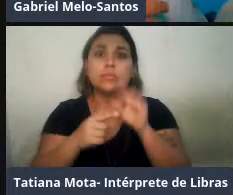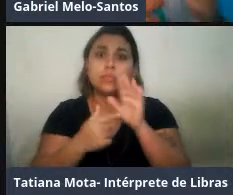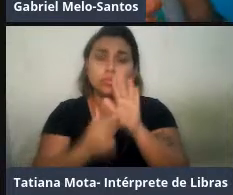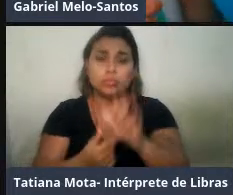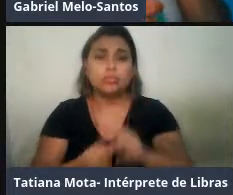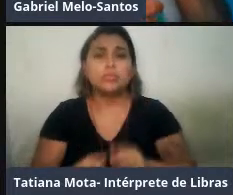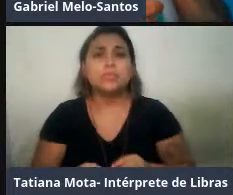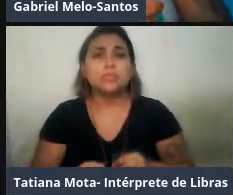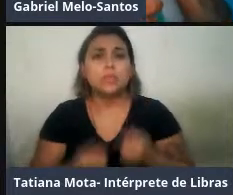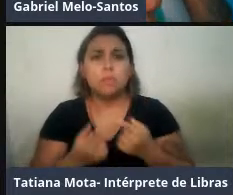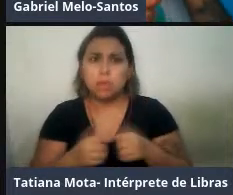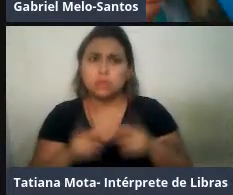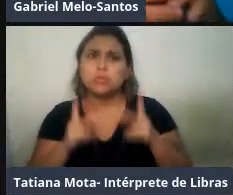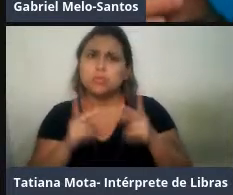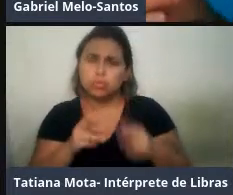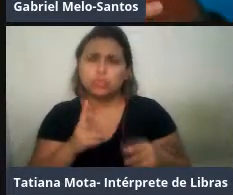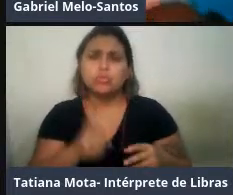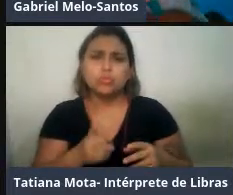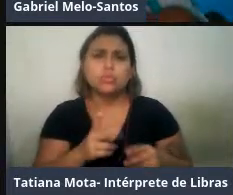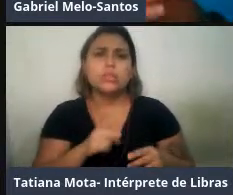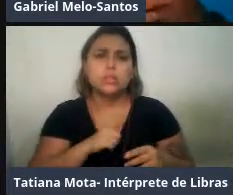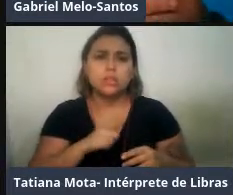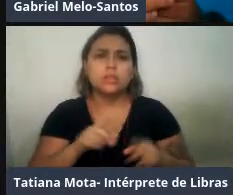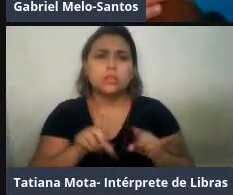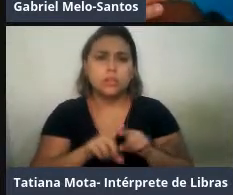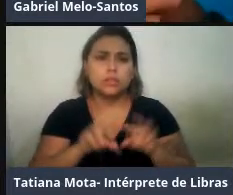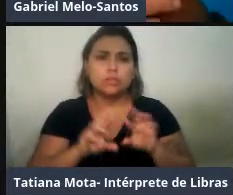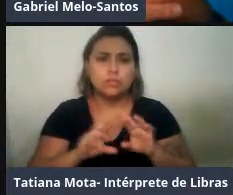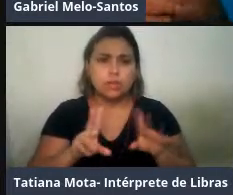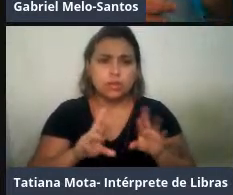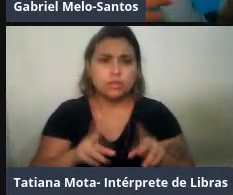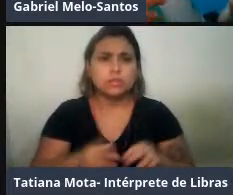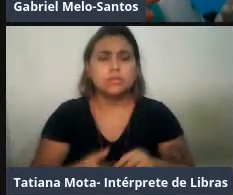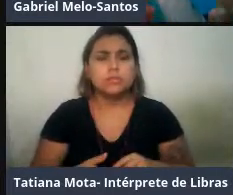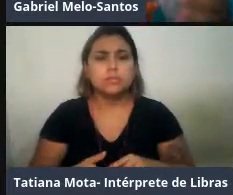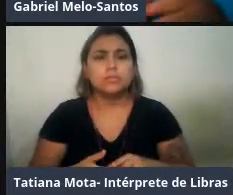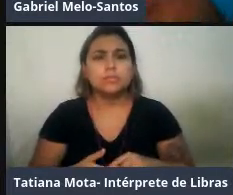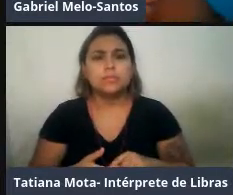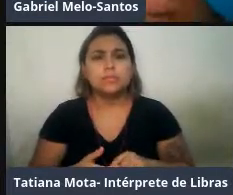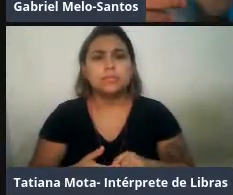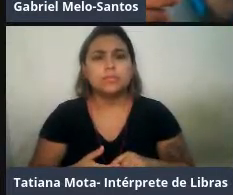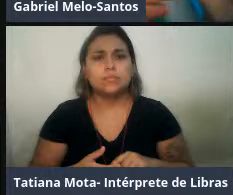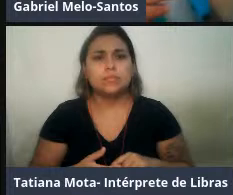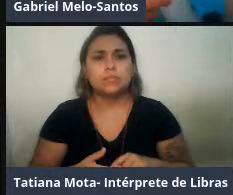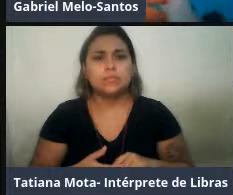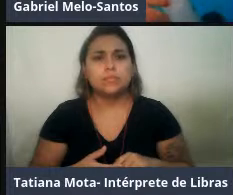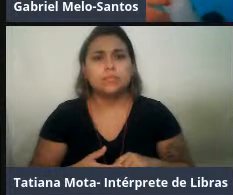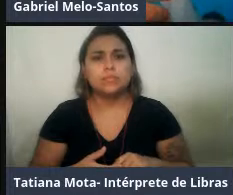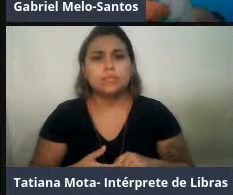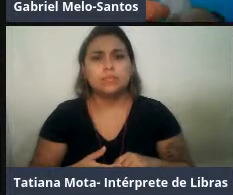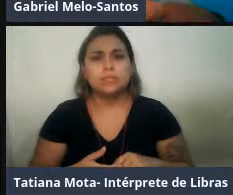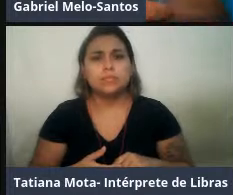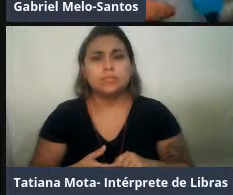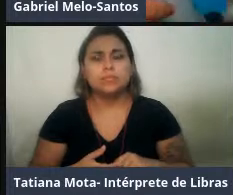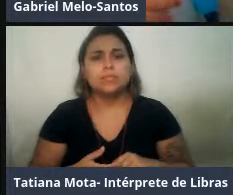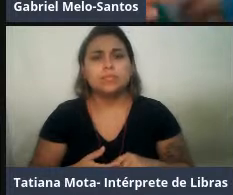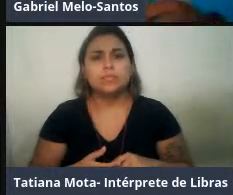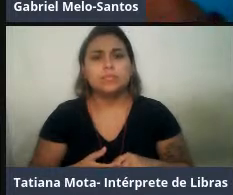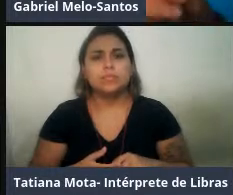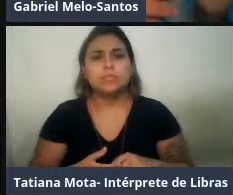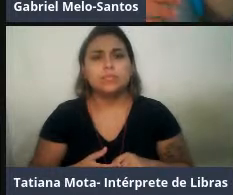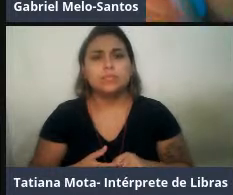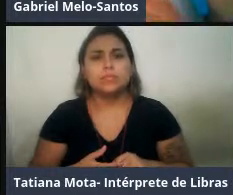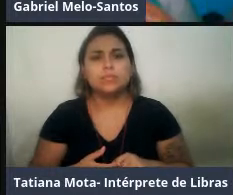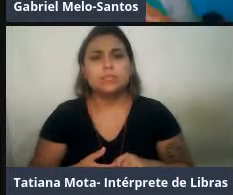similaridade entre assovios de táxons não relacionadas, né? Existe, você pode ser